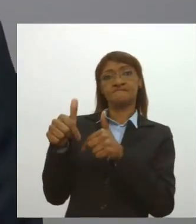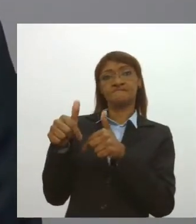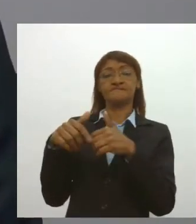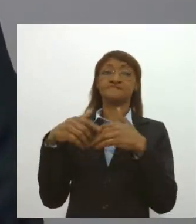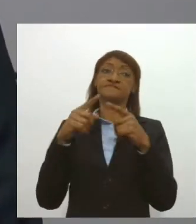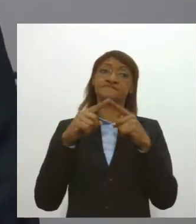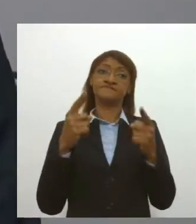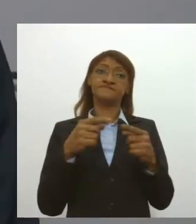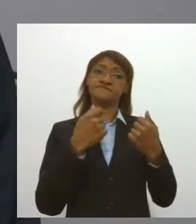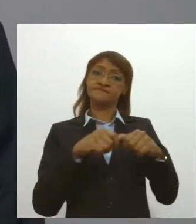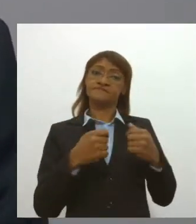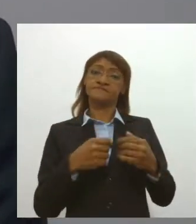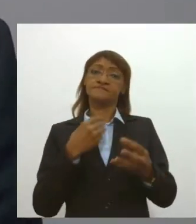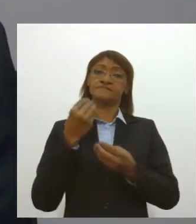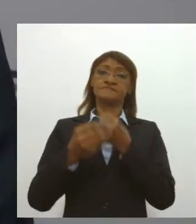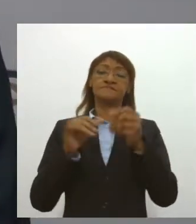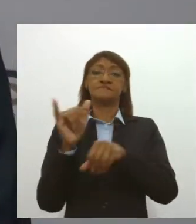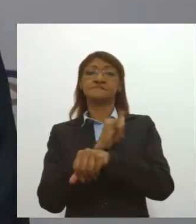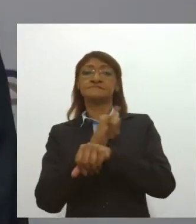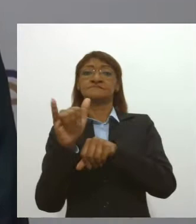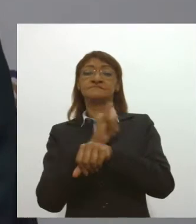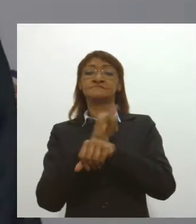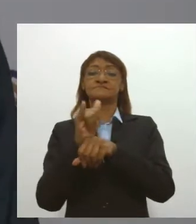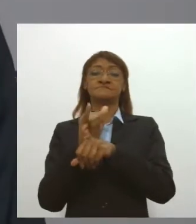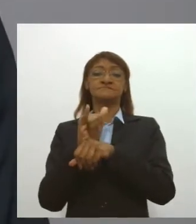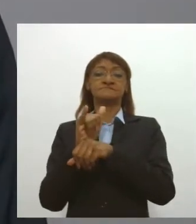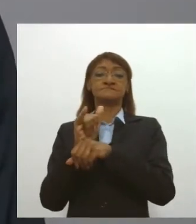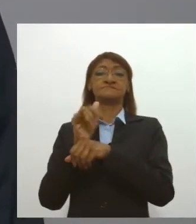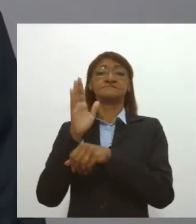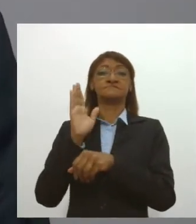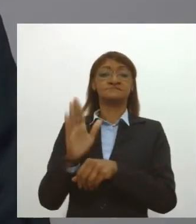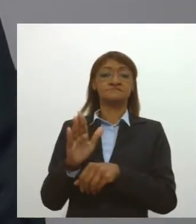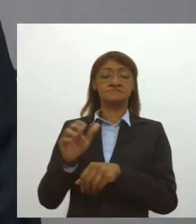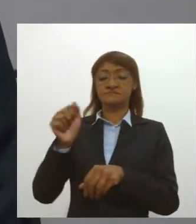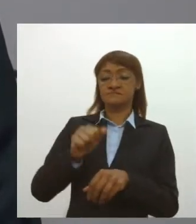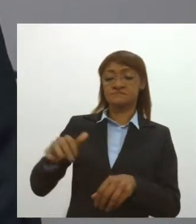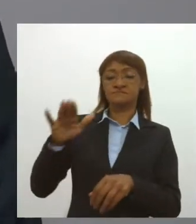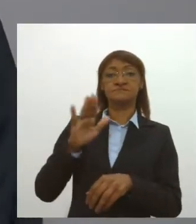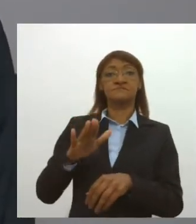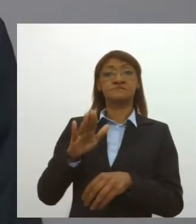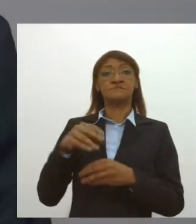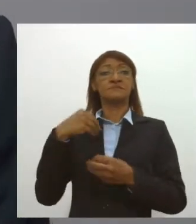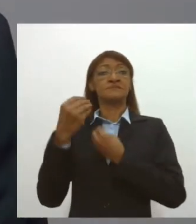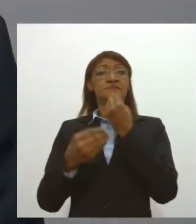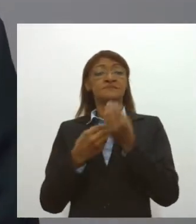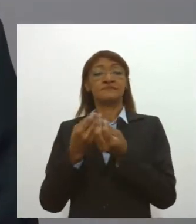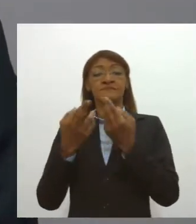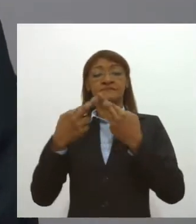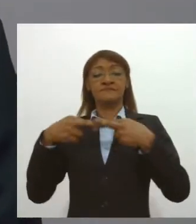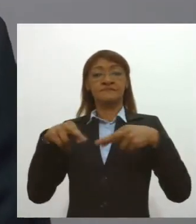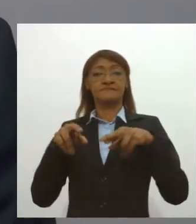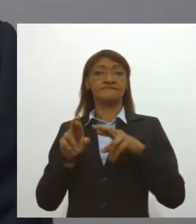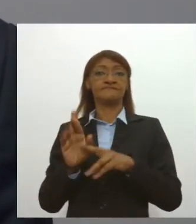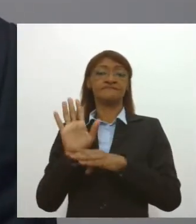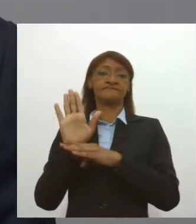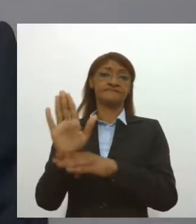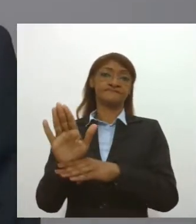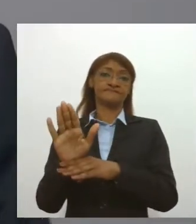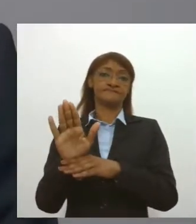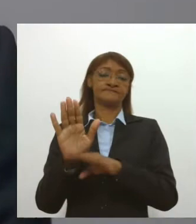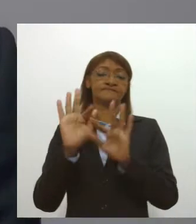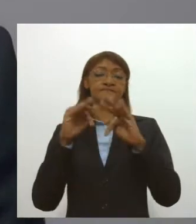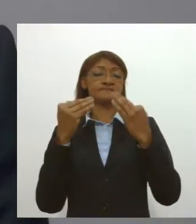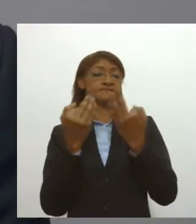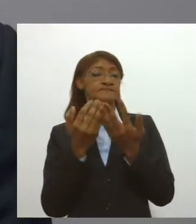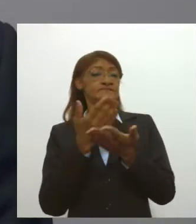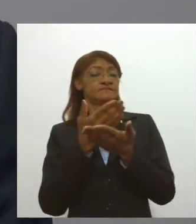buscar mecanismos através da sua assistência social, através da sua assistência social, para fazer algo por essas famílias